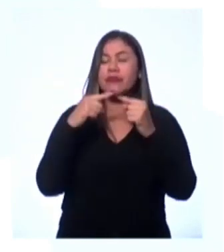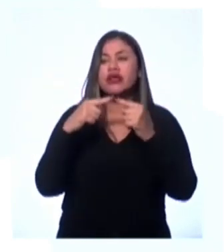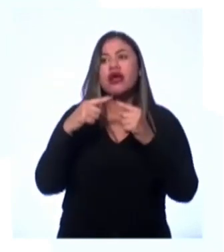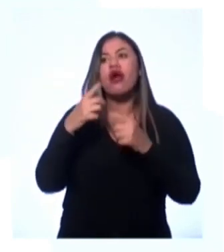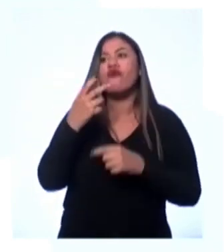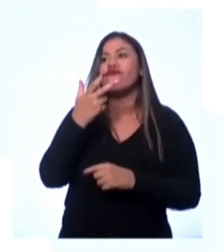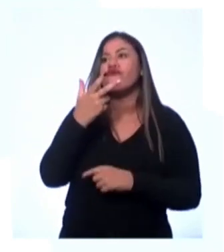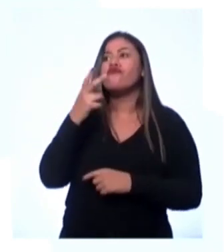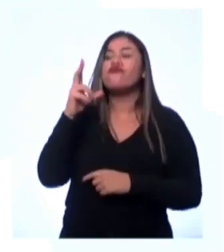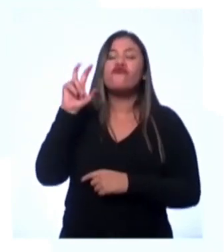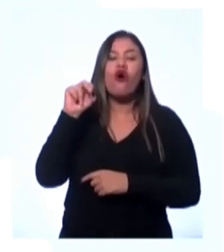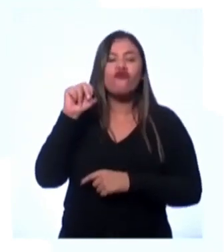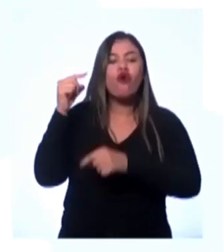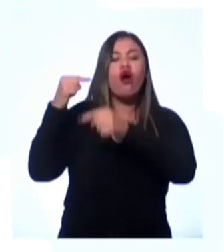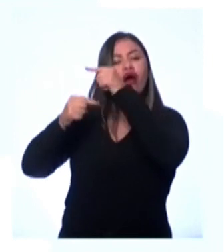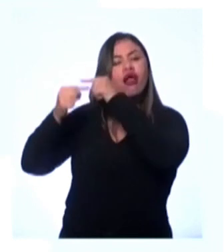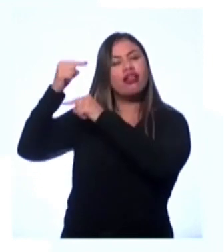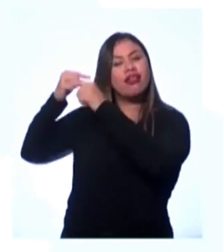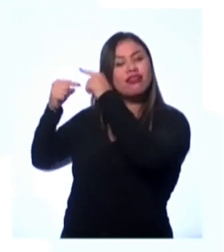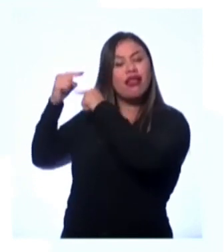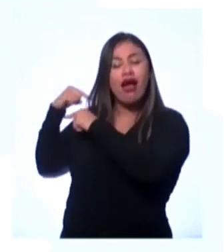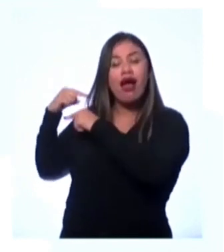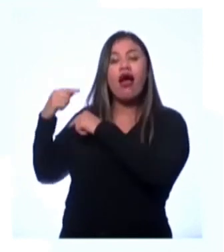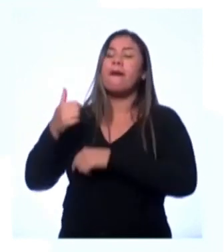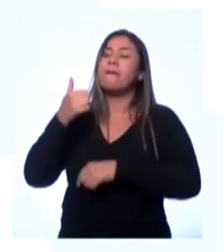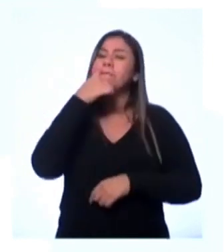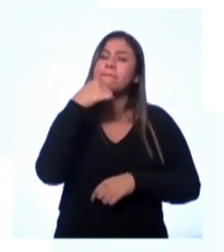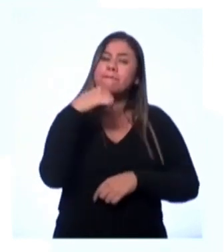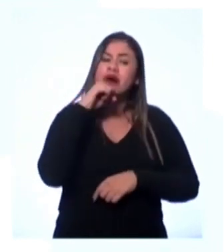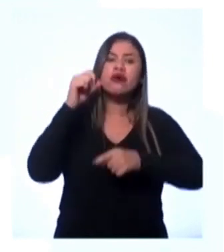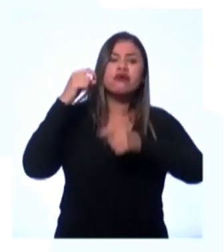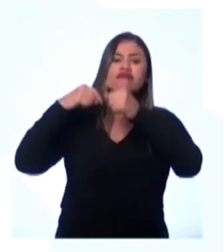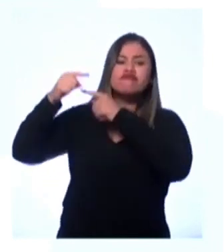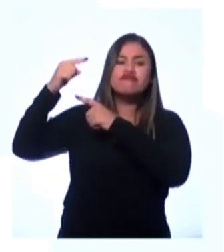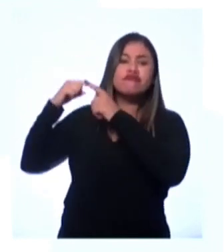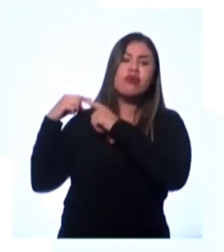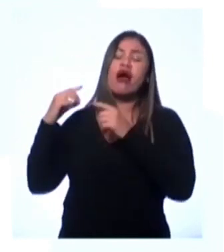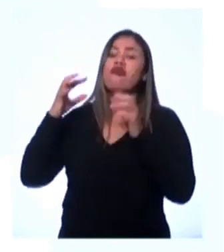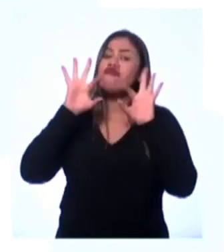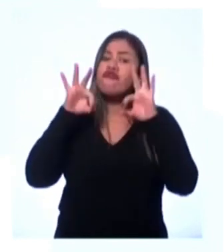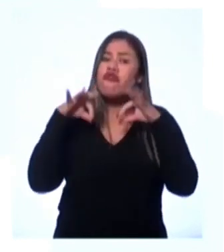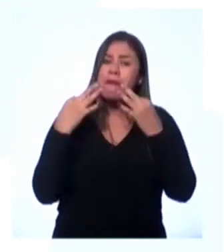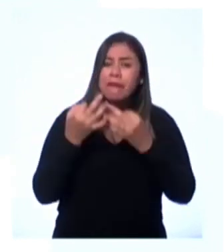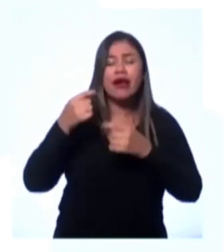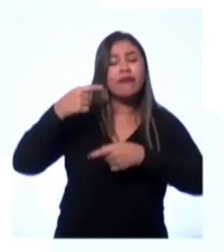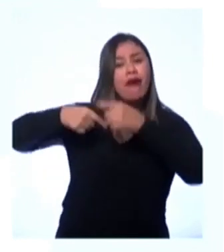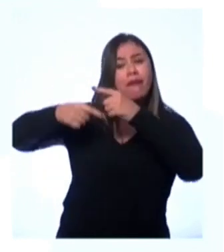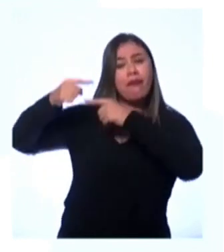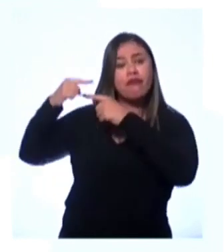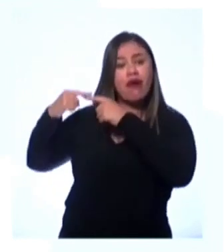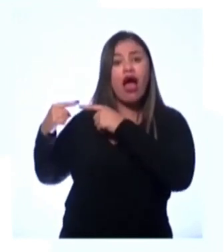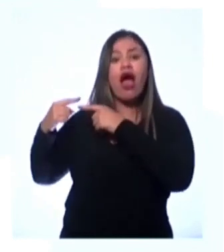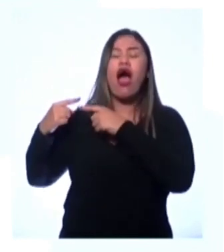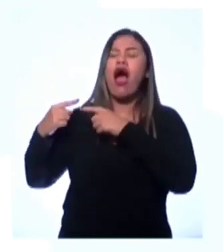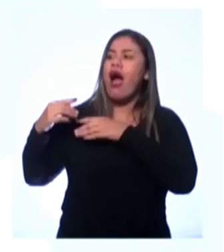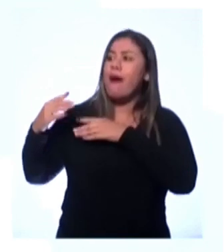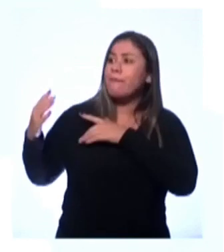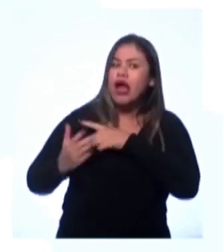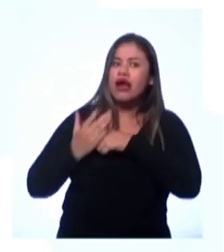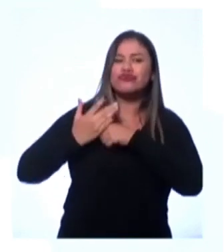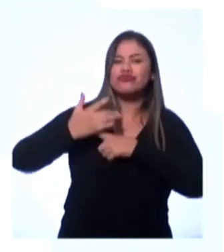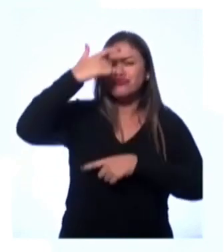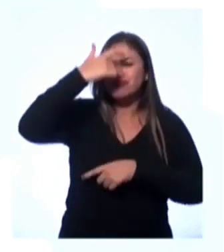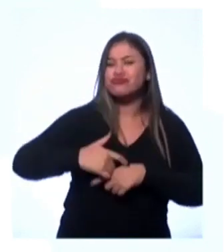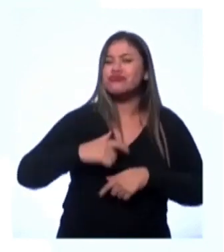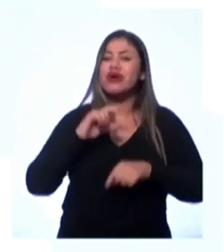influências culturais, identitárias que permitem que a gente seja quem somos, né. Então, quando a gente faz